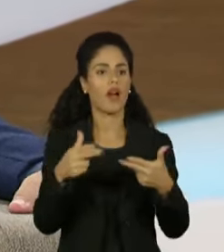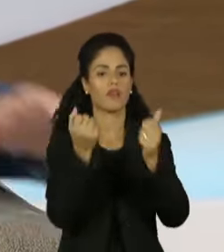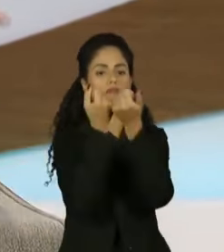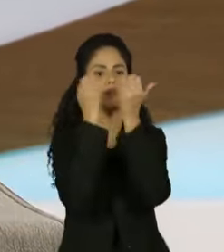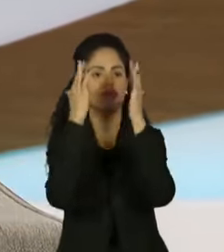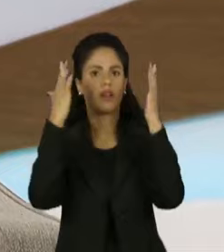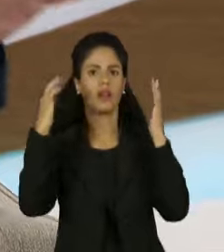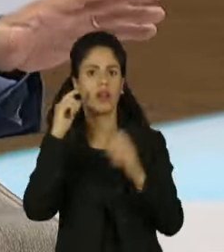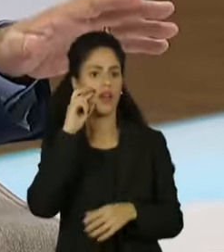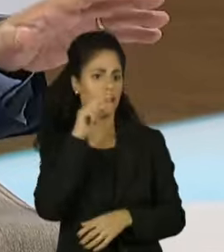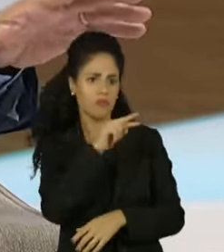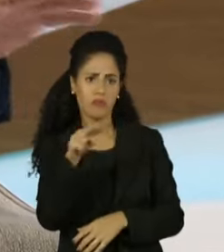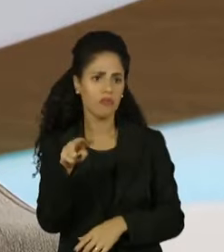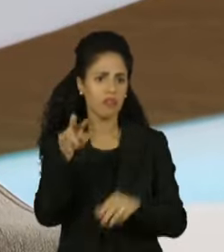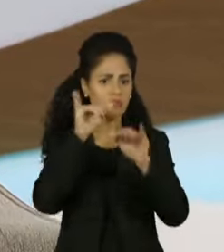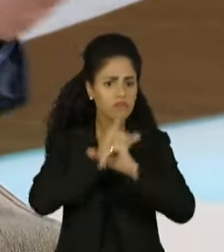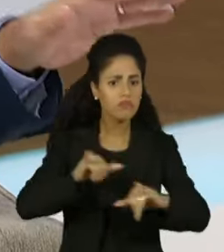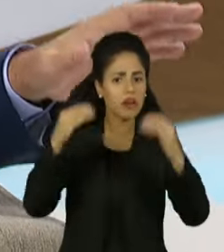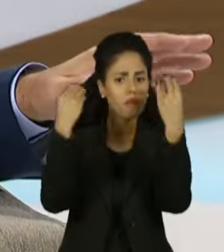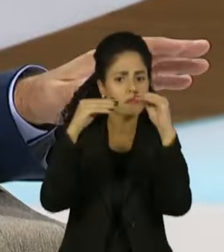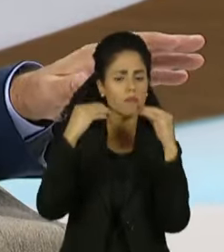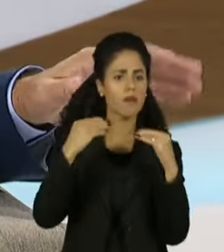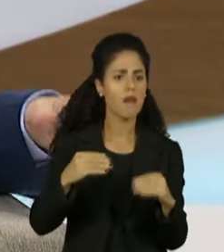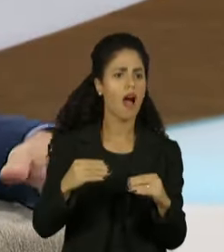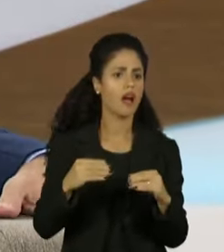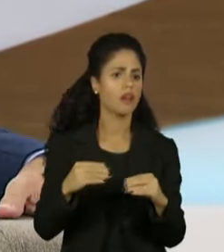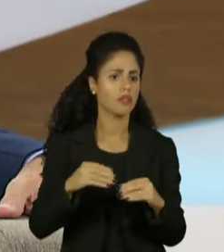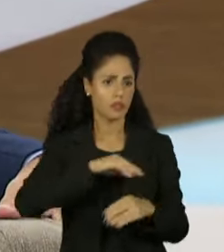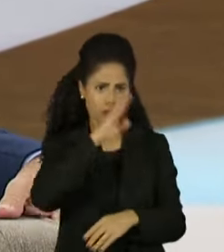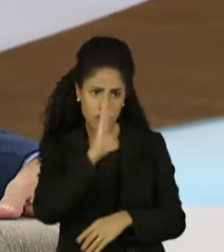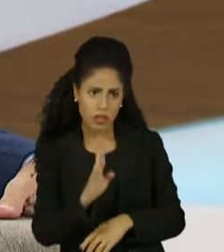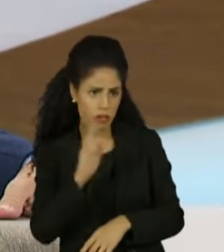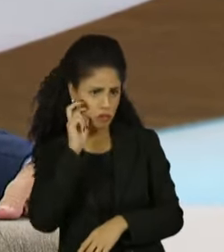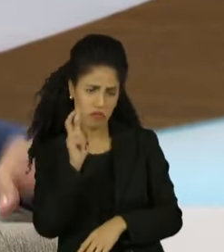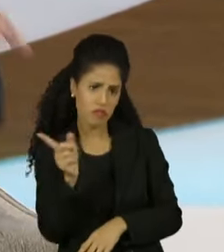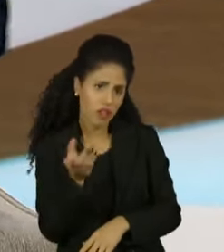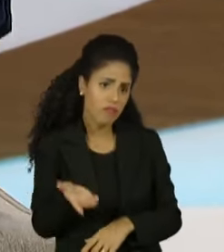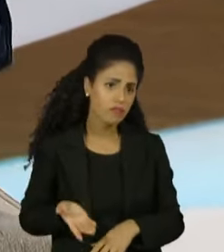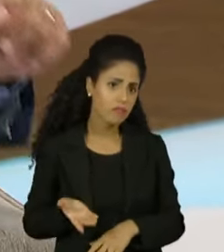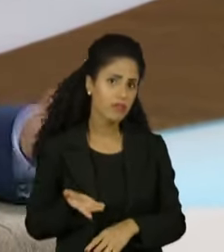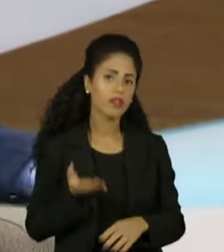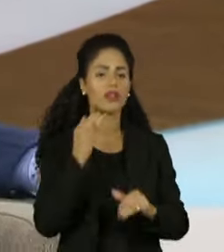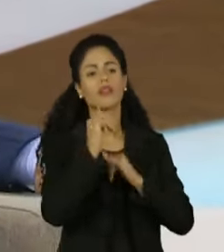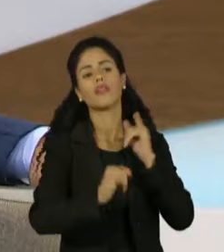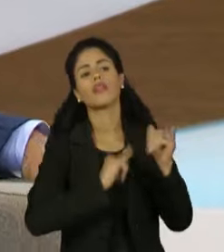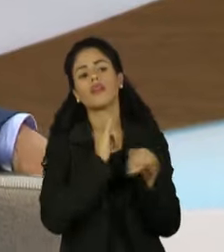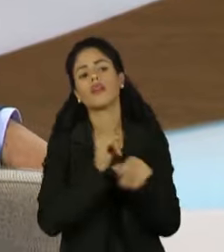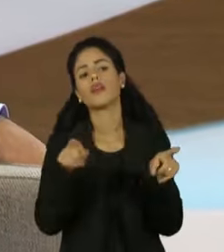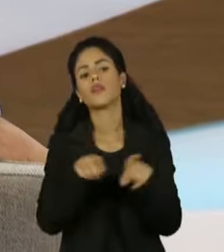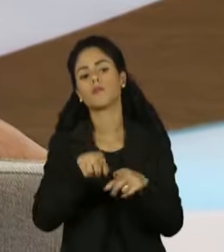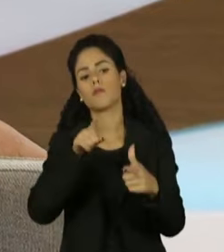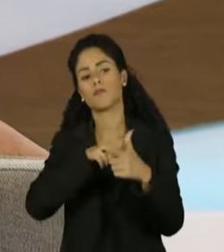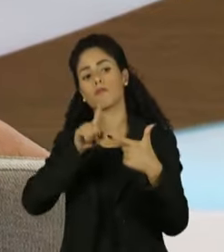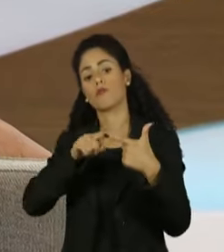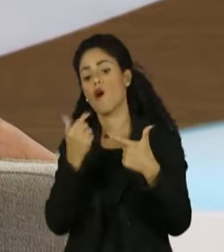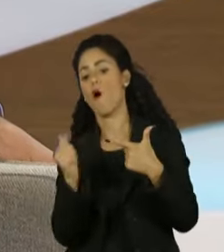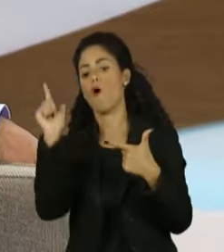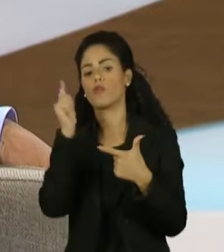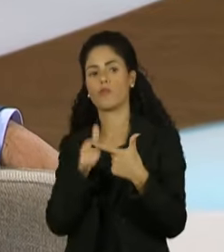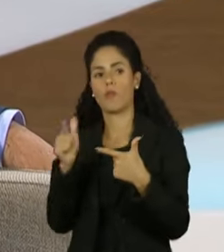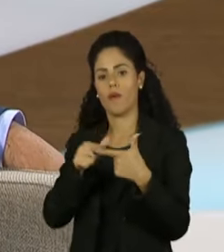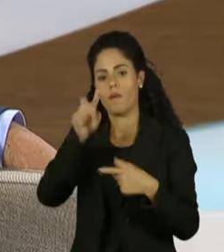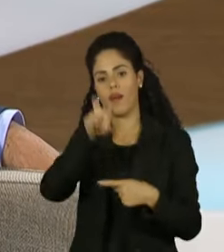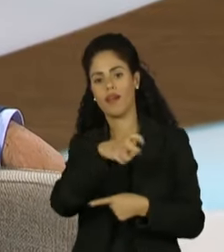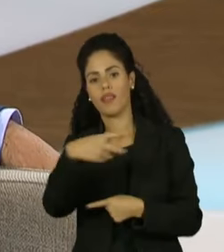ambiente. E eu não estou vendo divulgação nos grandes jornais brasileiros, mas a gente está vendo isso na internet. Nós estamos vendo um problema que está acontecendo no